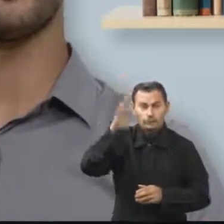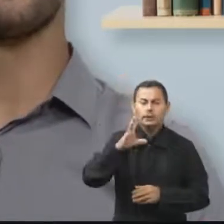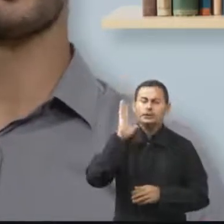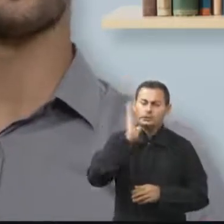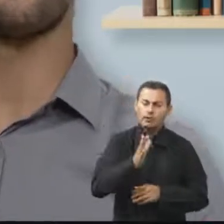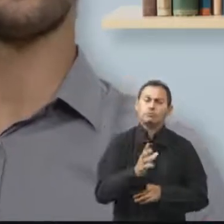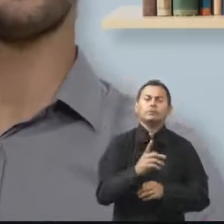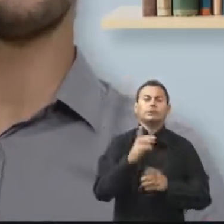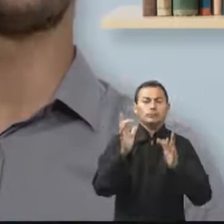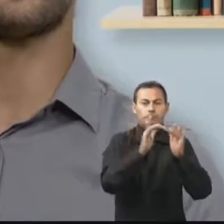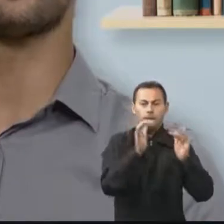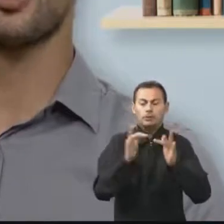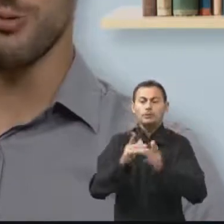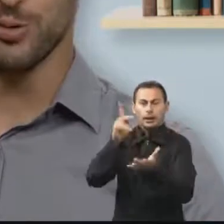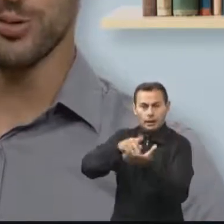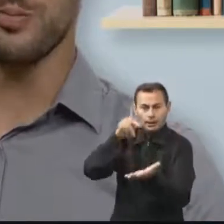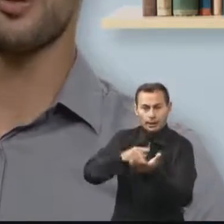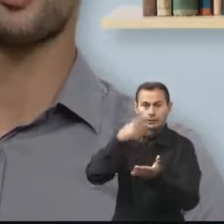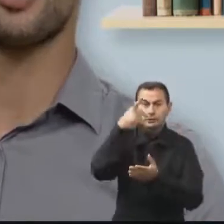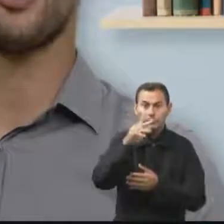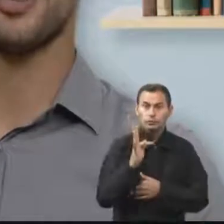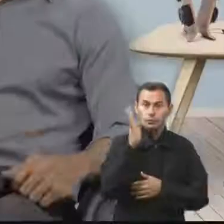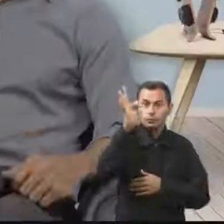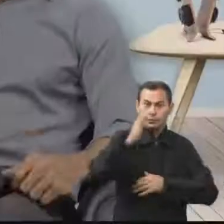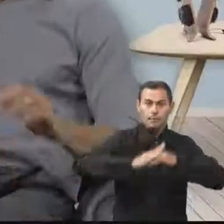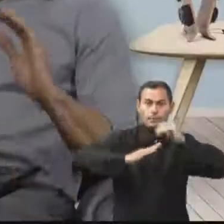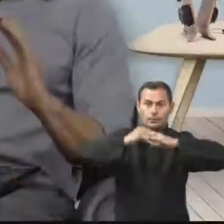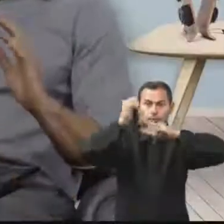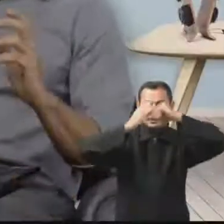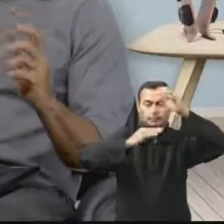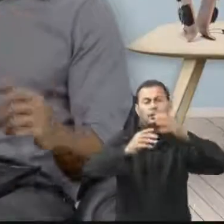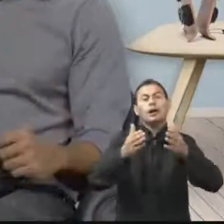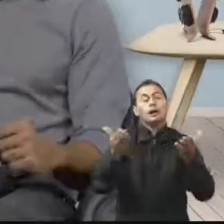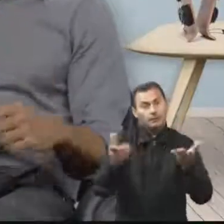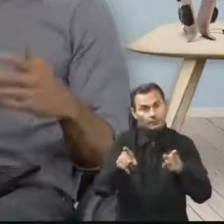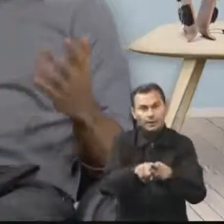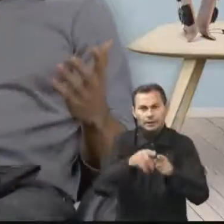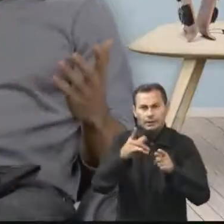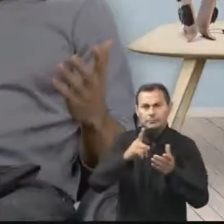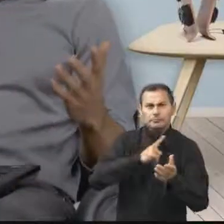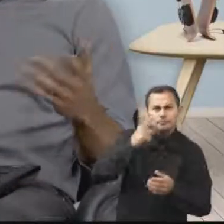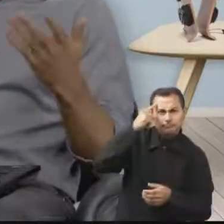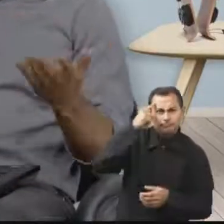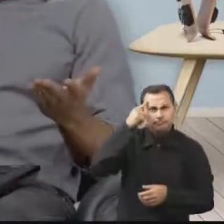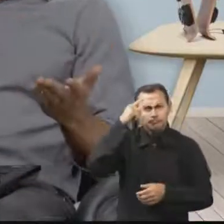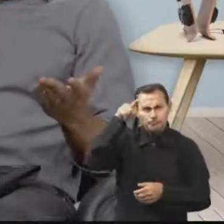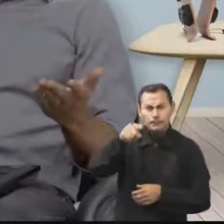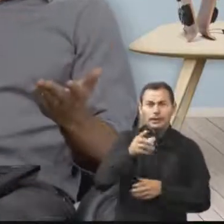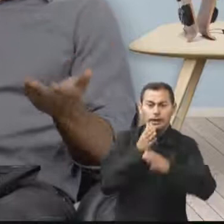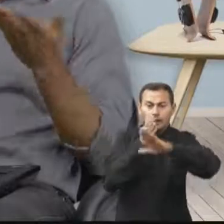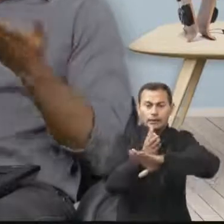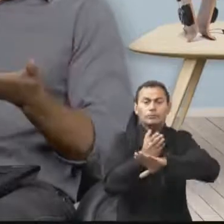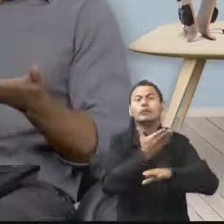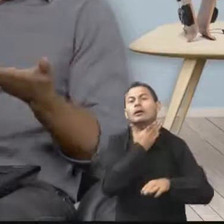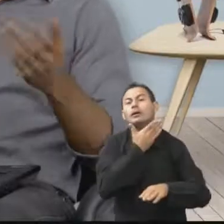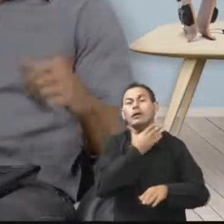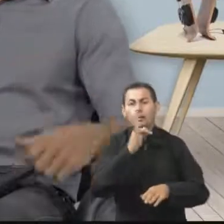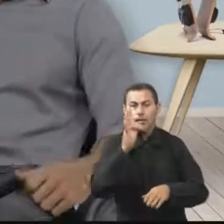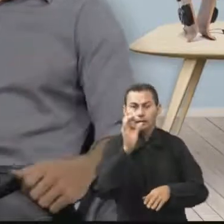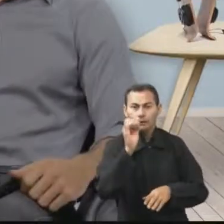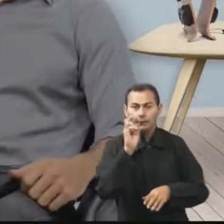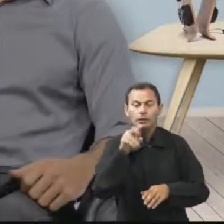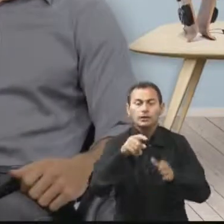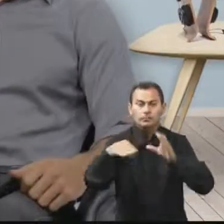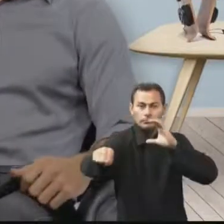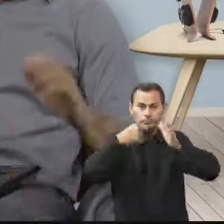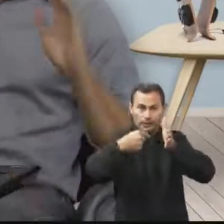você já está em contato com a realidade do seu futuro profissional. Ah, e caso surja alguma dúvida, acesse o fórum e envie a